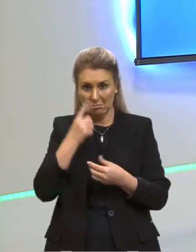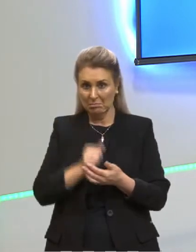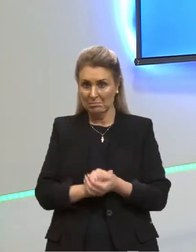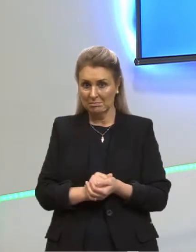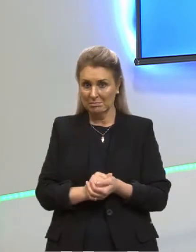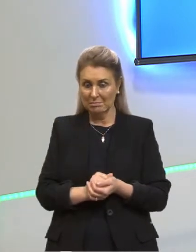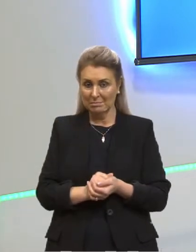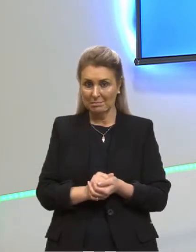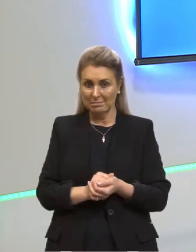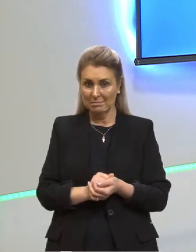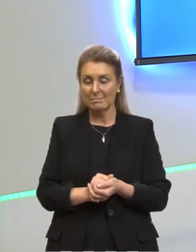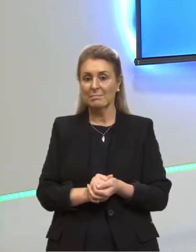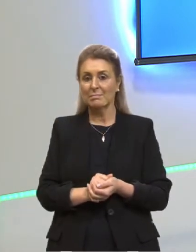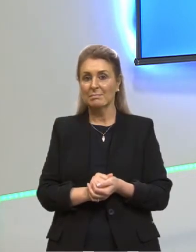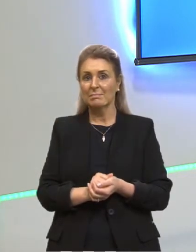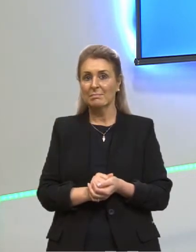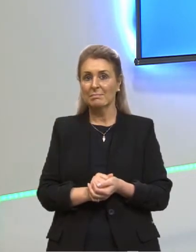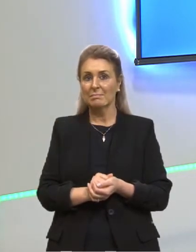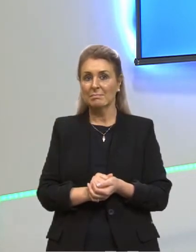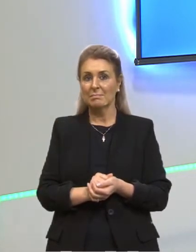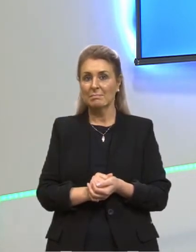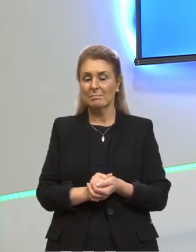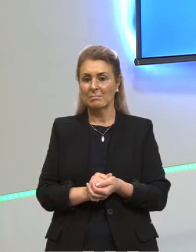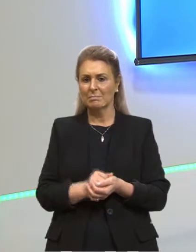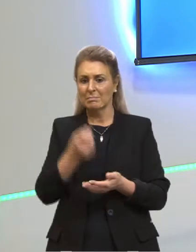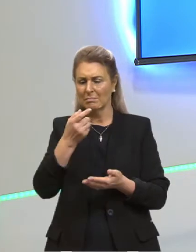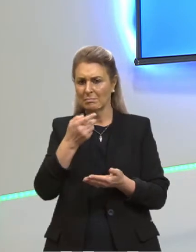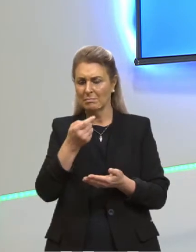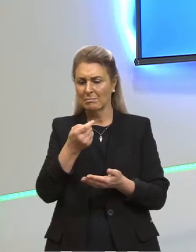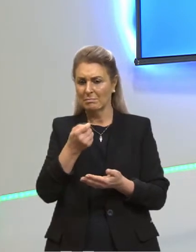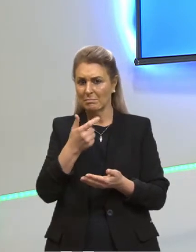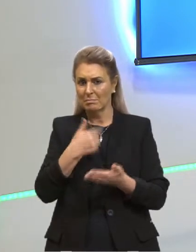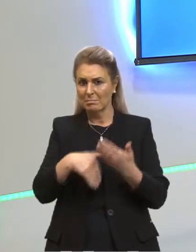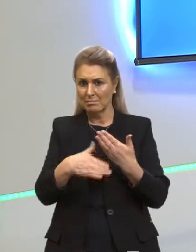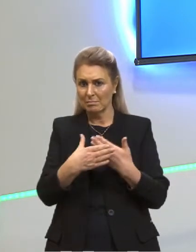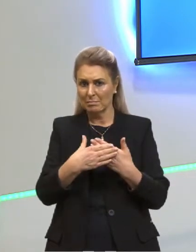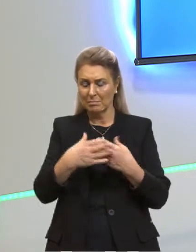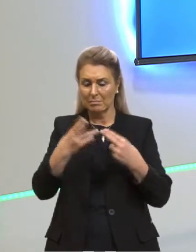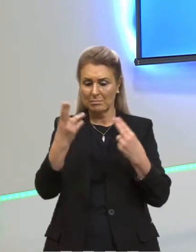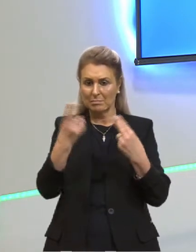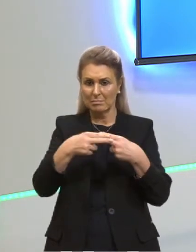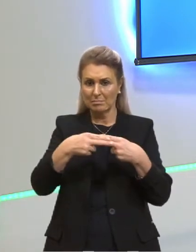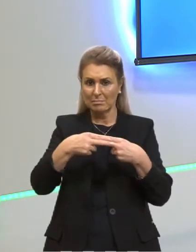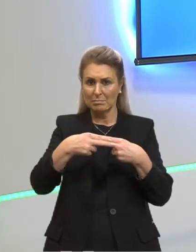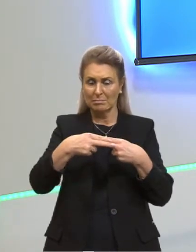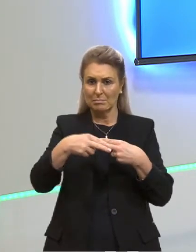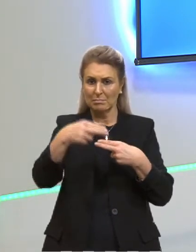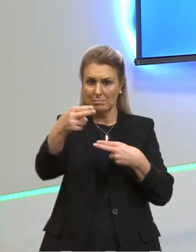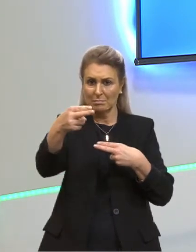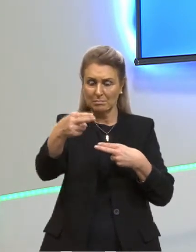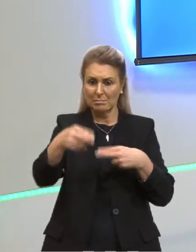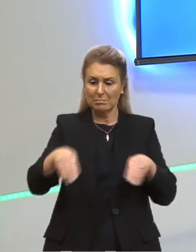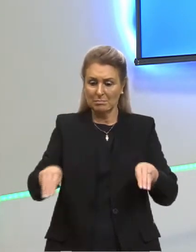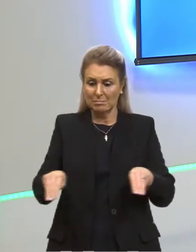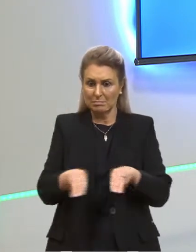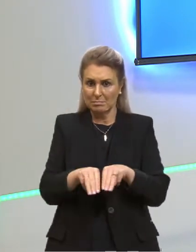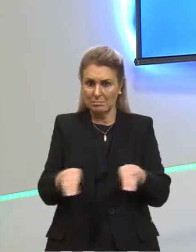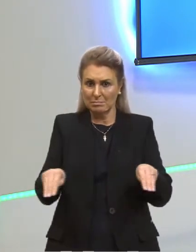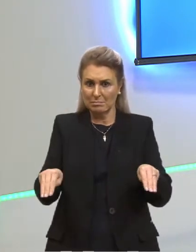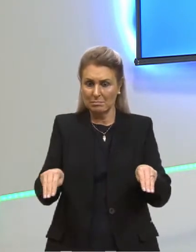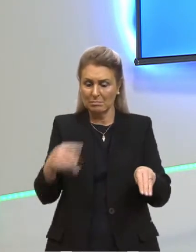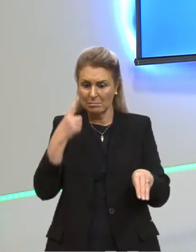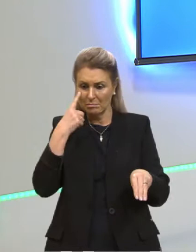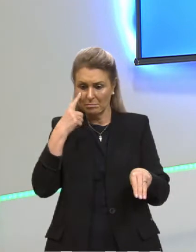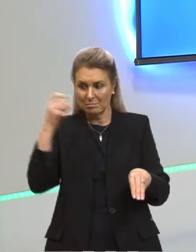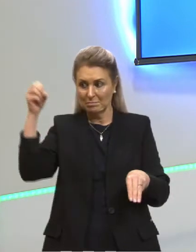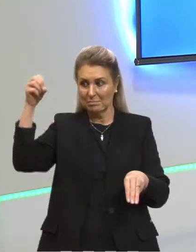parte do que a gente chama de radiação eletromagnética, a gente não enxerga. A gente enxerga uma radiação eletromagnética que a